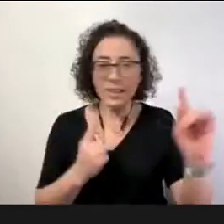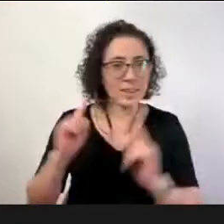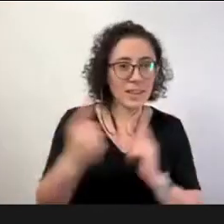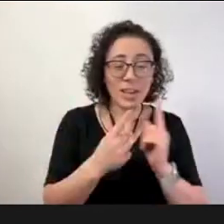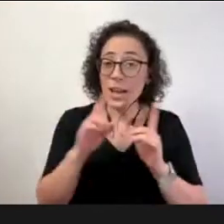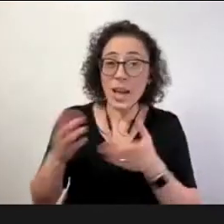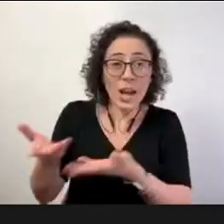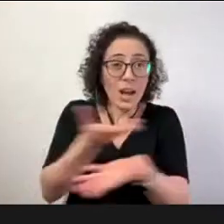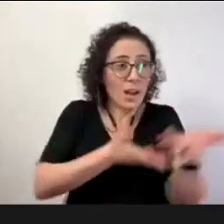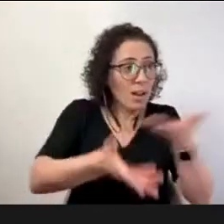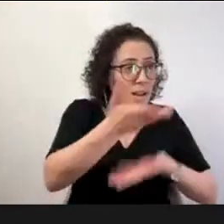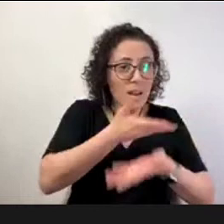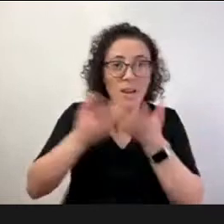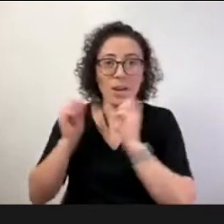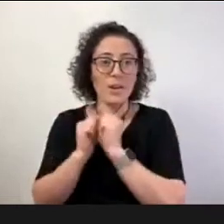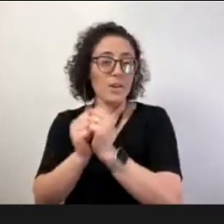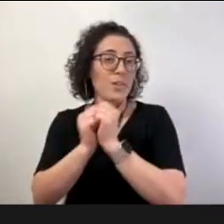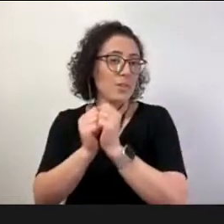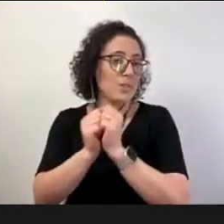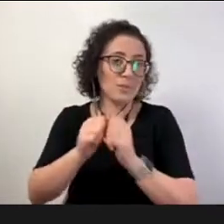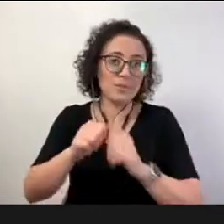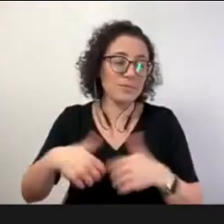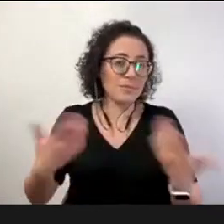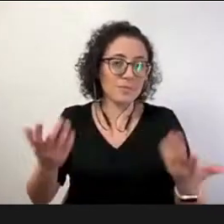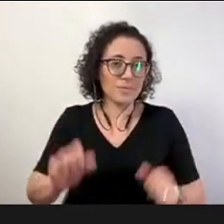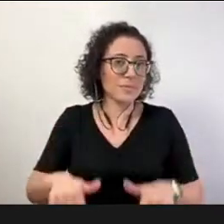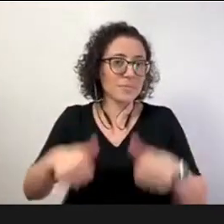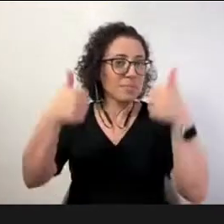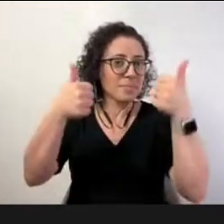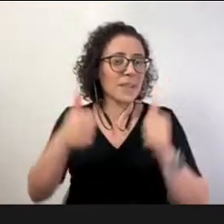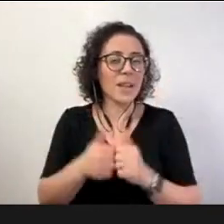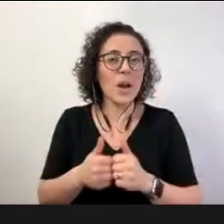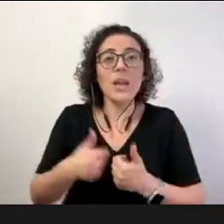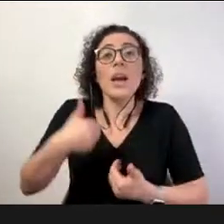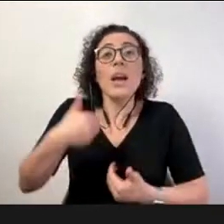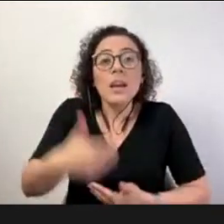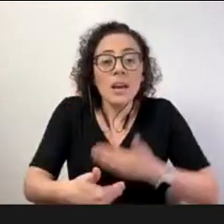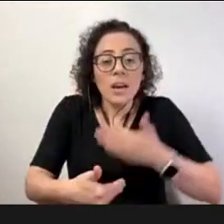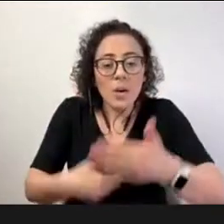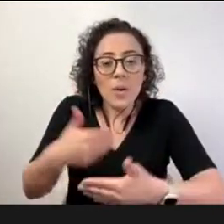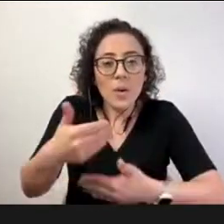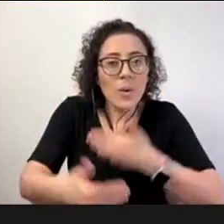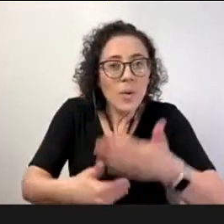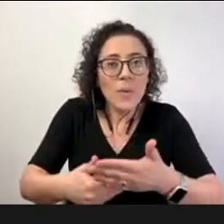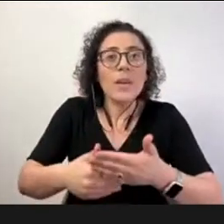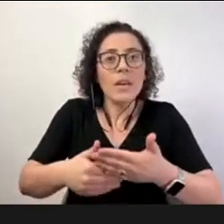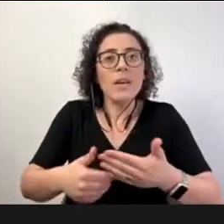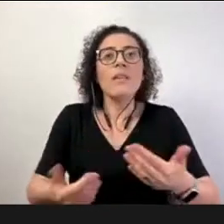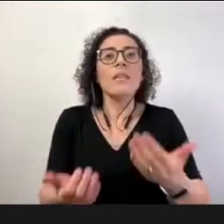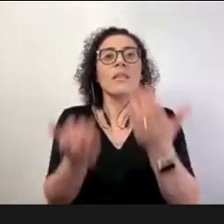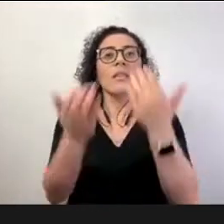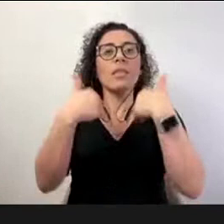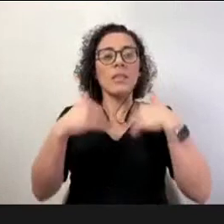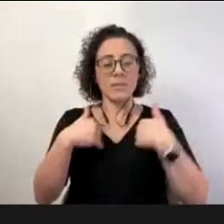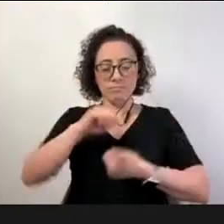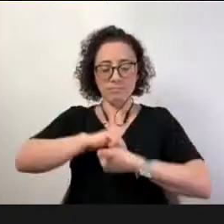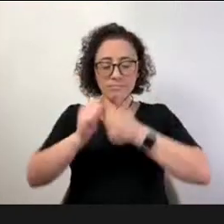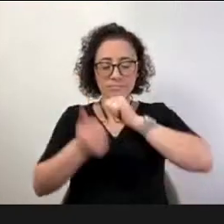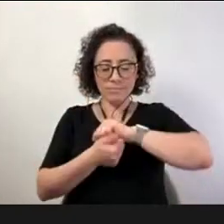próprio processo de construir esse caminhar já é transformador e formador e